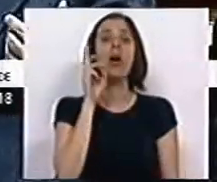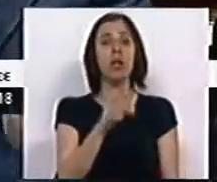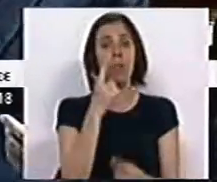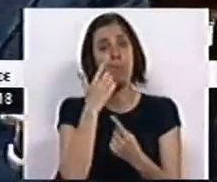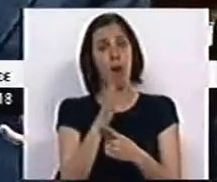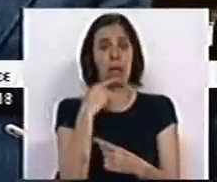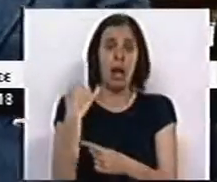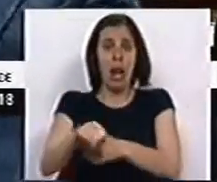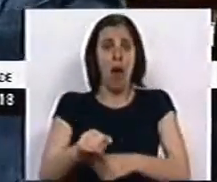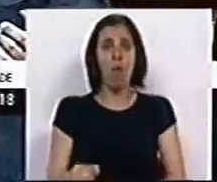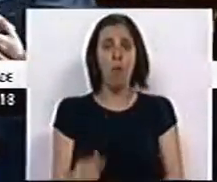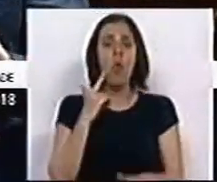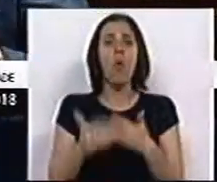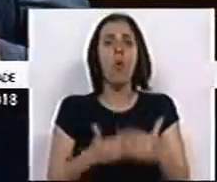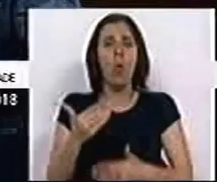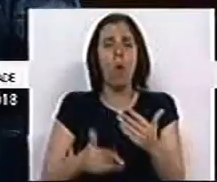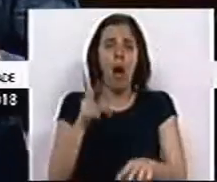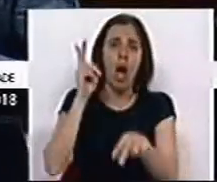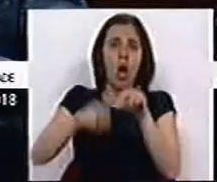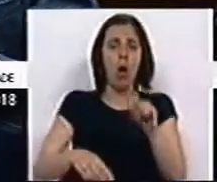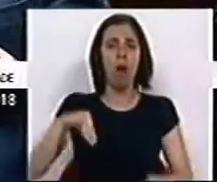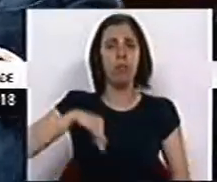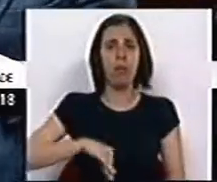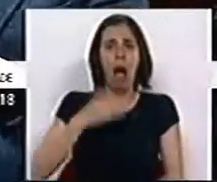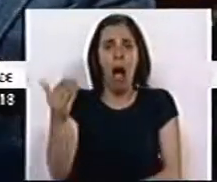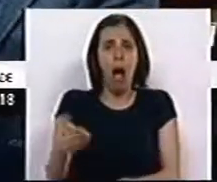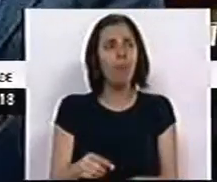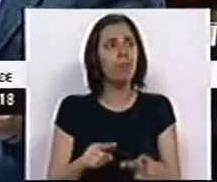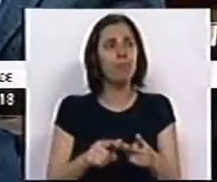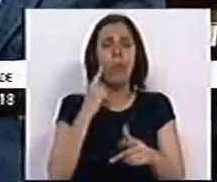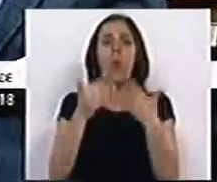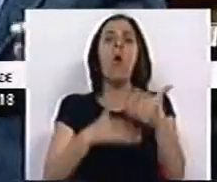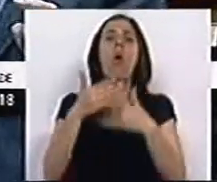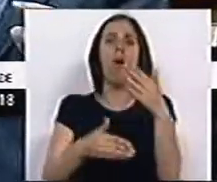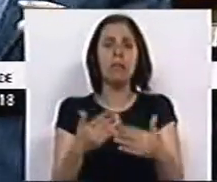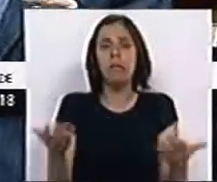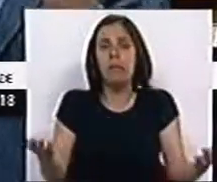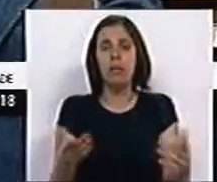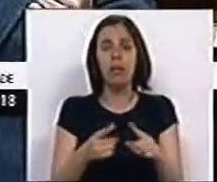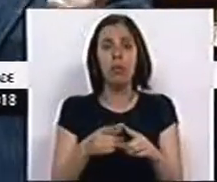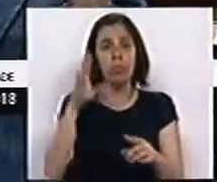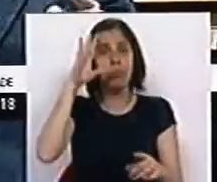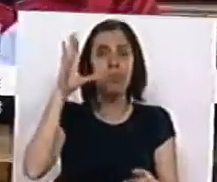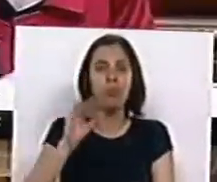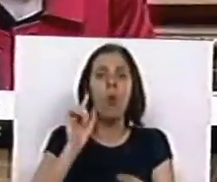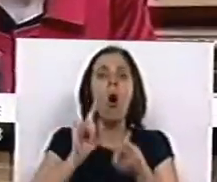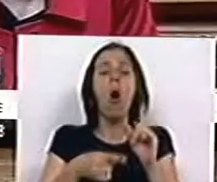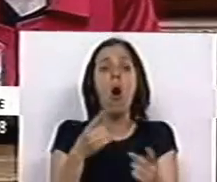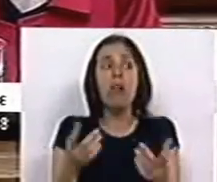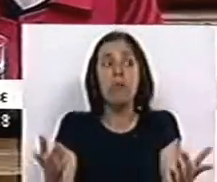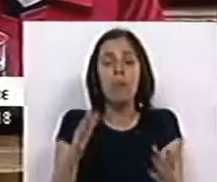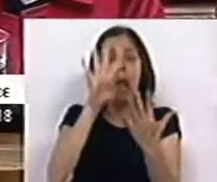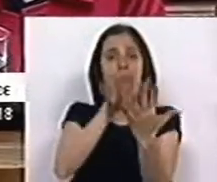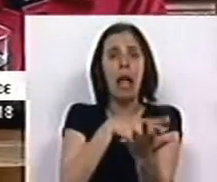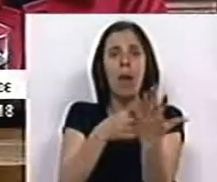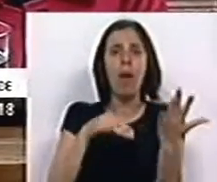que demonstra que não, porque vão continuar a ter um corte remuneratório, vão continuar a ter o que não sabem que é e vem do ponto de vista